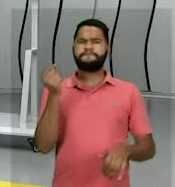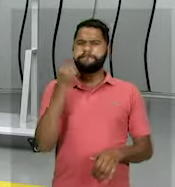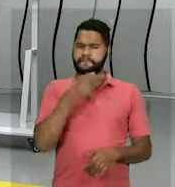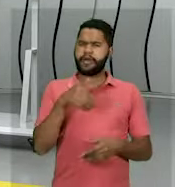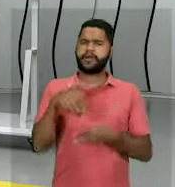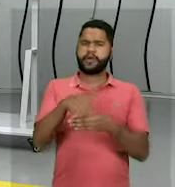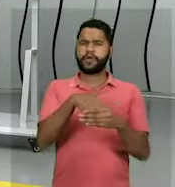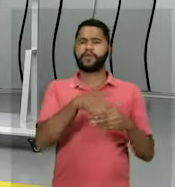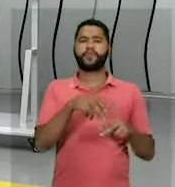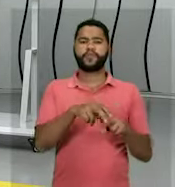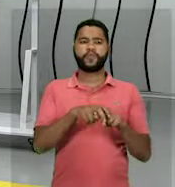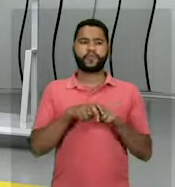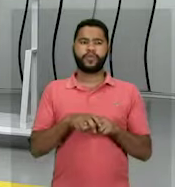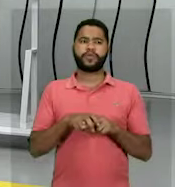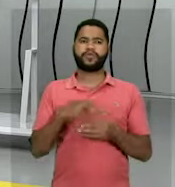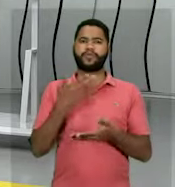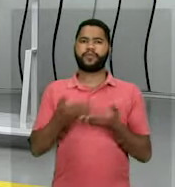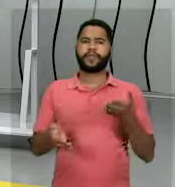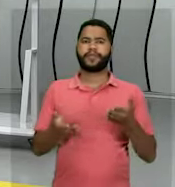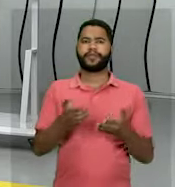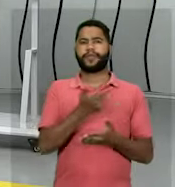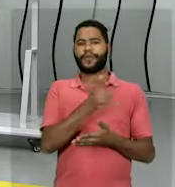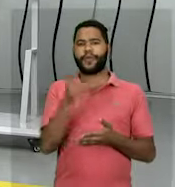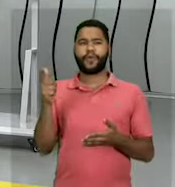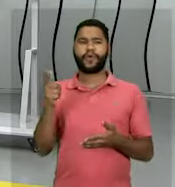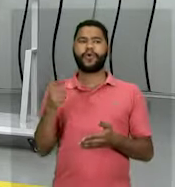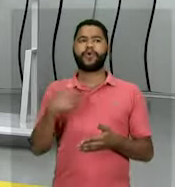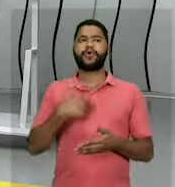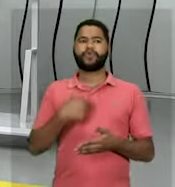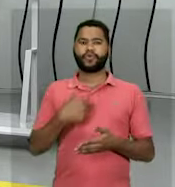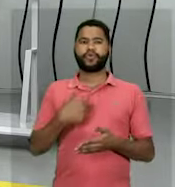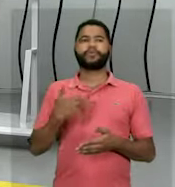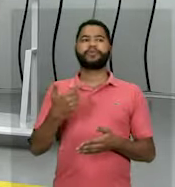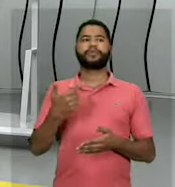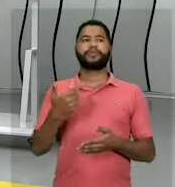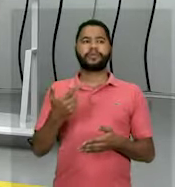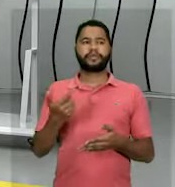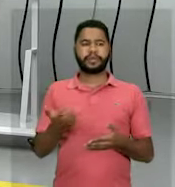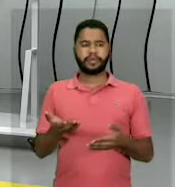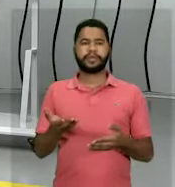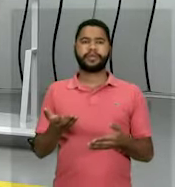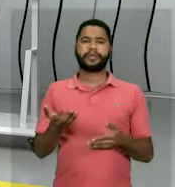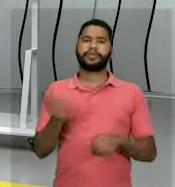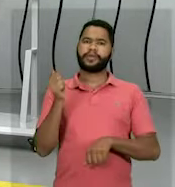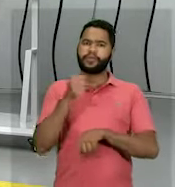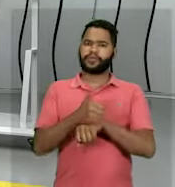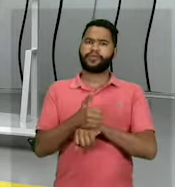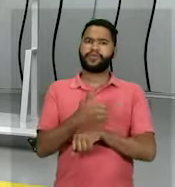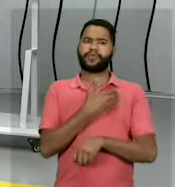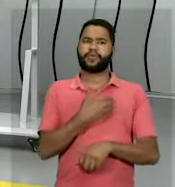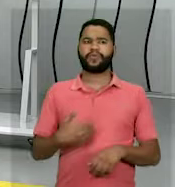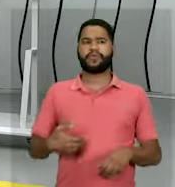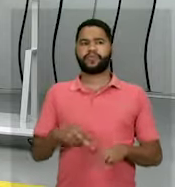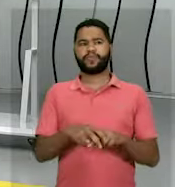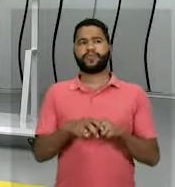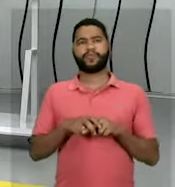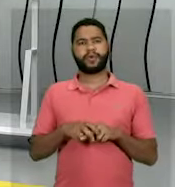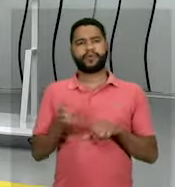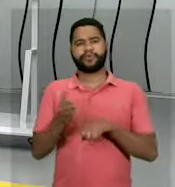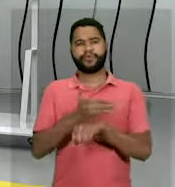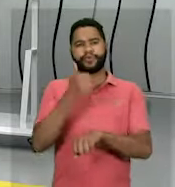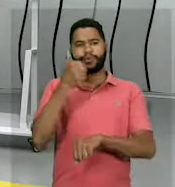eleições, por isso ele havia sido derrotado nas urnas, Getúlio é derrotado nas urnas e sobe, acende ao poder por meio de um golpe.